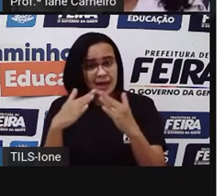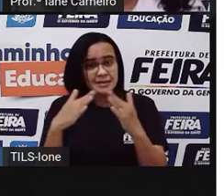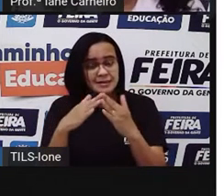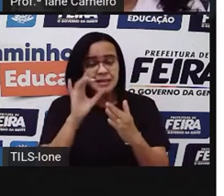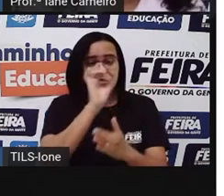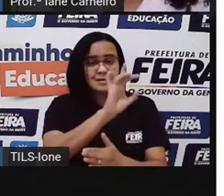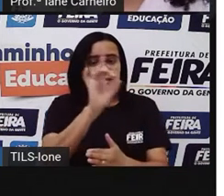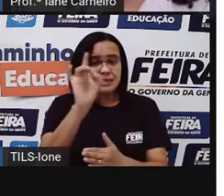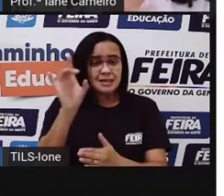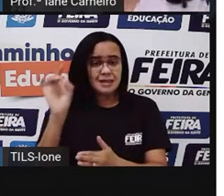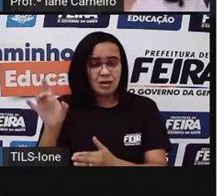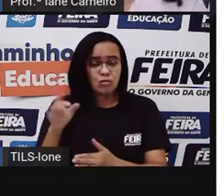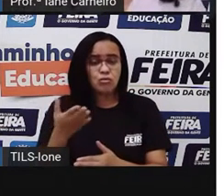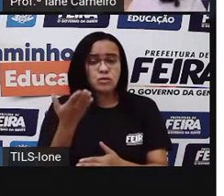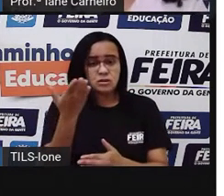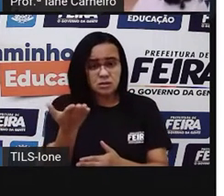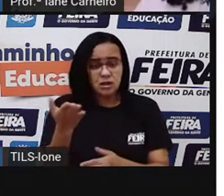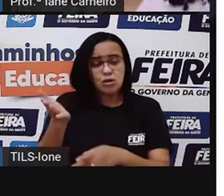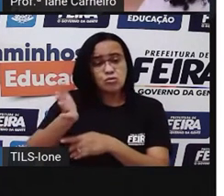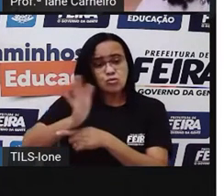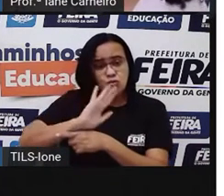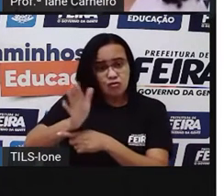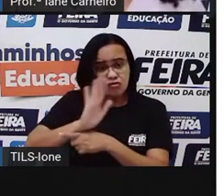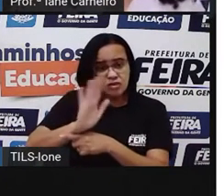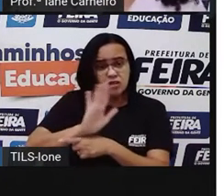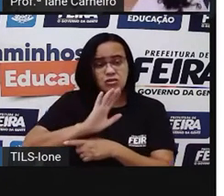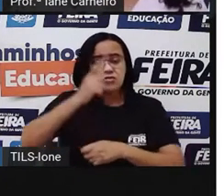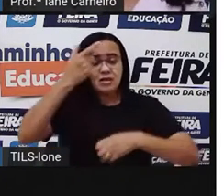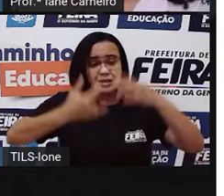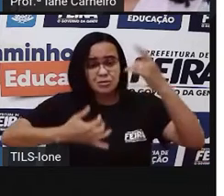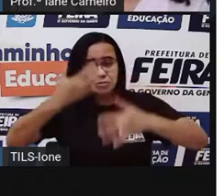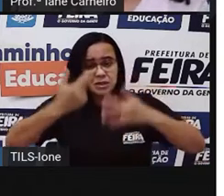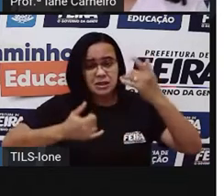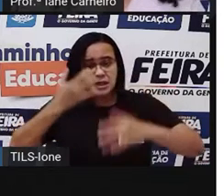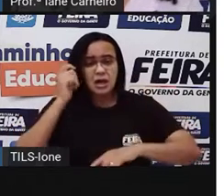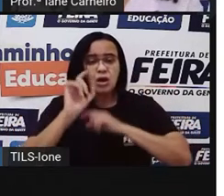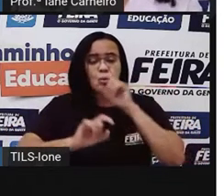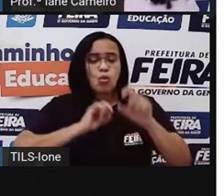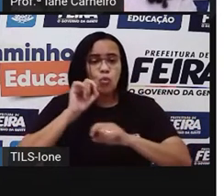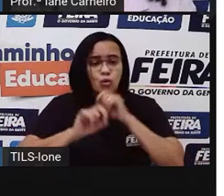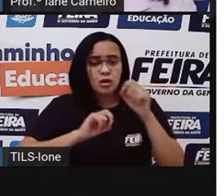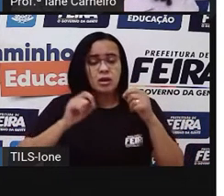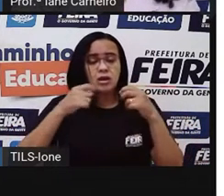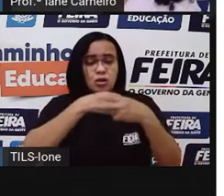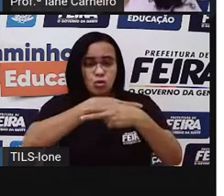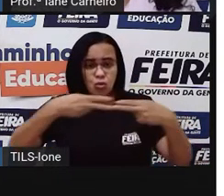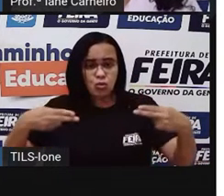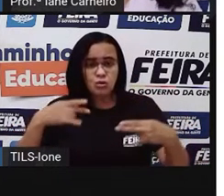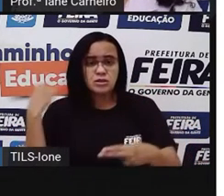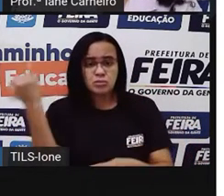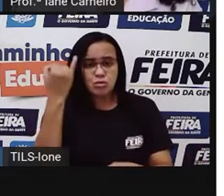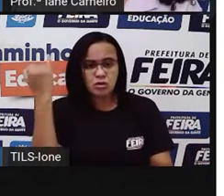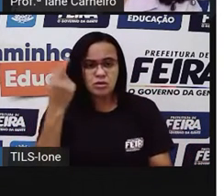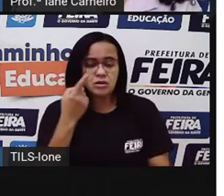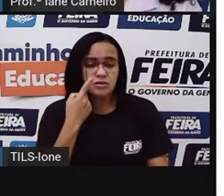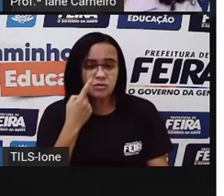alimentos. E depois a gente vai ver também que tem muita coisa semelhante para outros produtos também. Vamos ver?